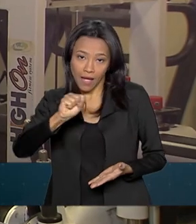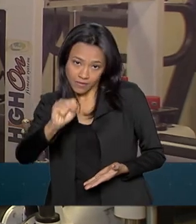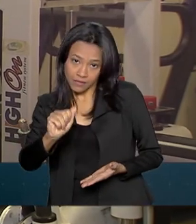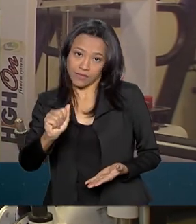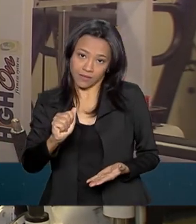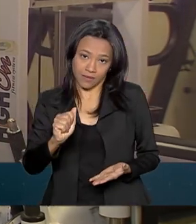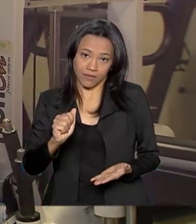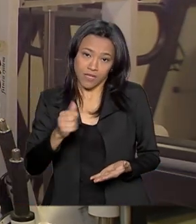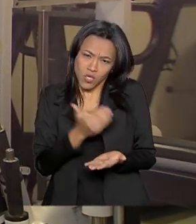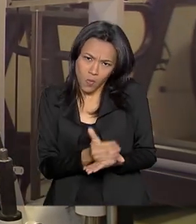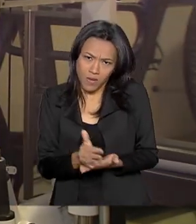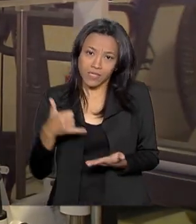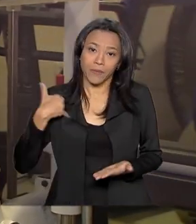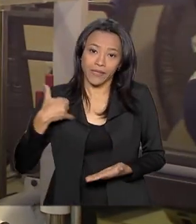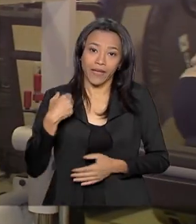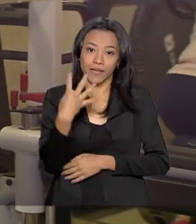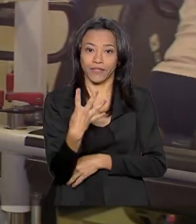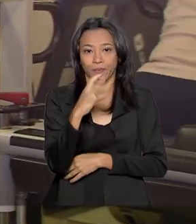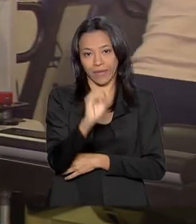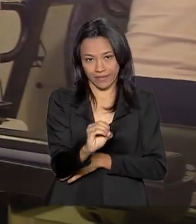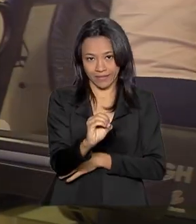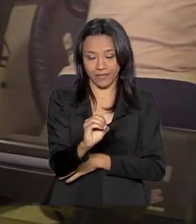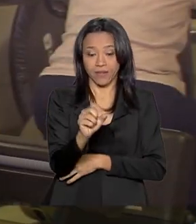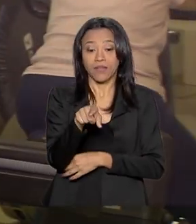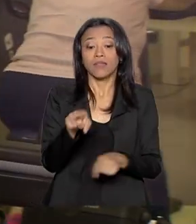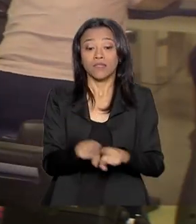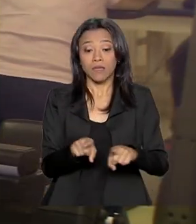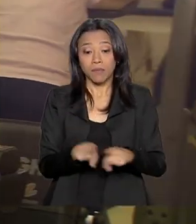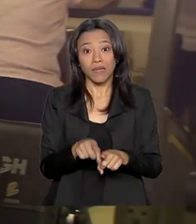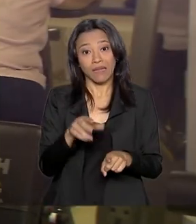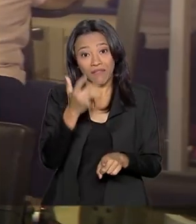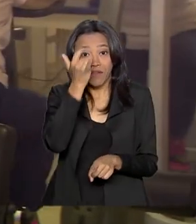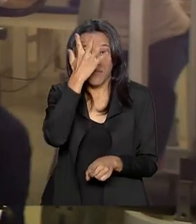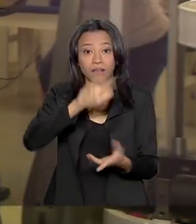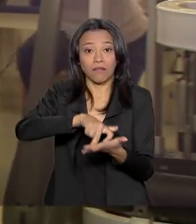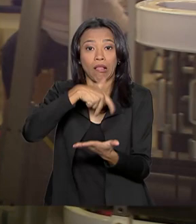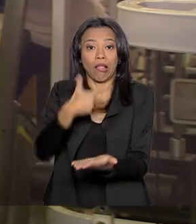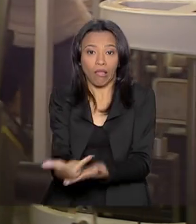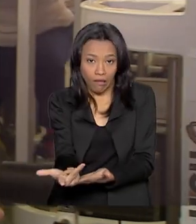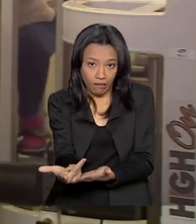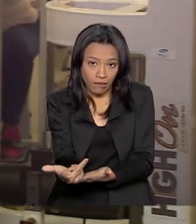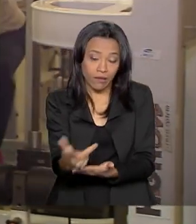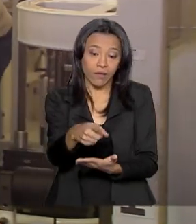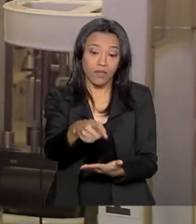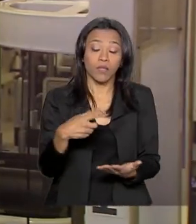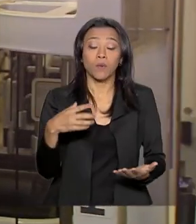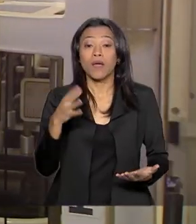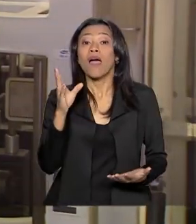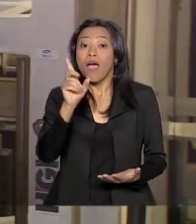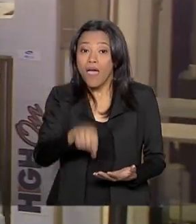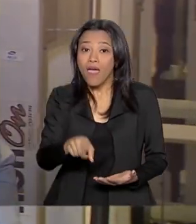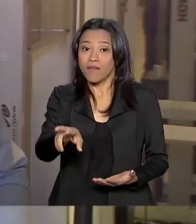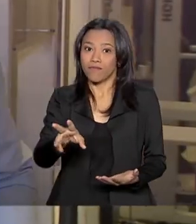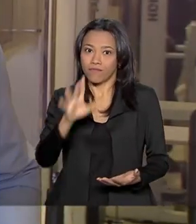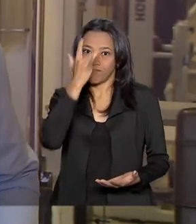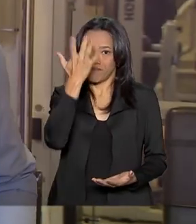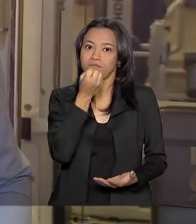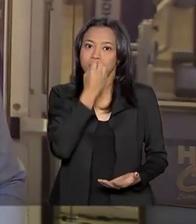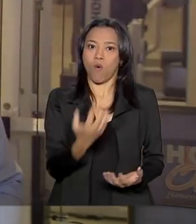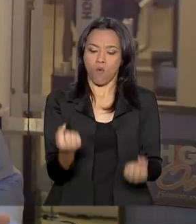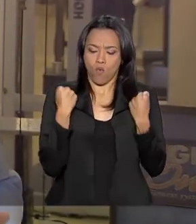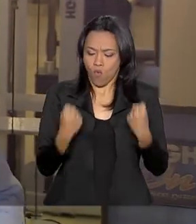a partir dos 40 anos. Daí aumenta também a probabilidade de quedas e fraturas. A musculação é uma resposta que pode